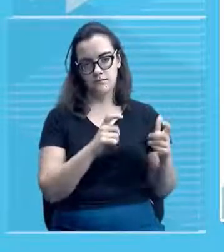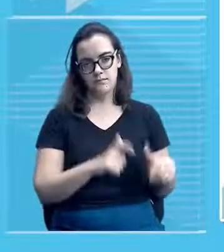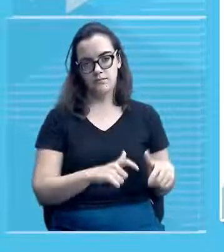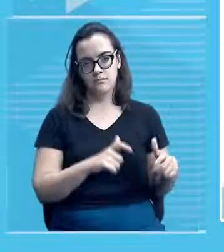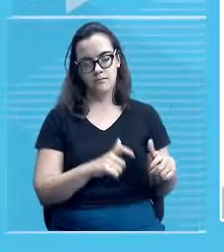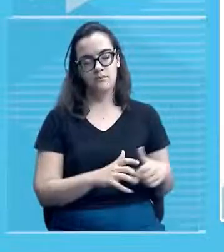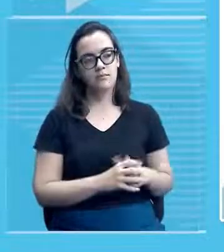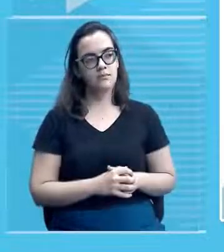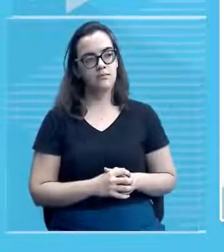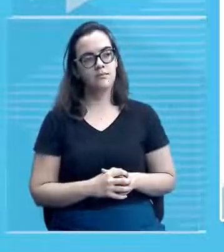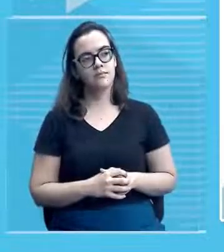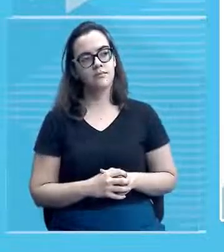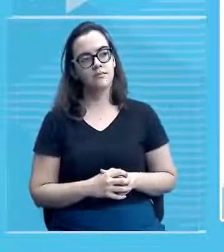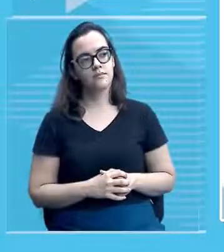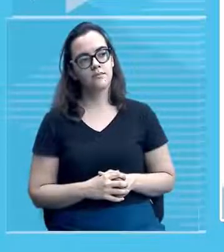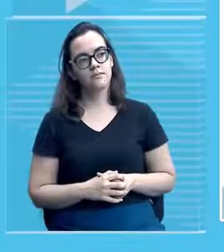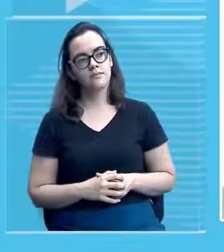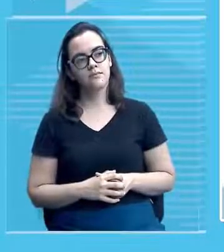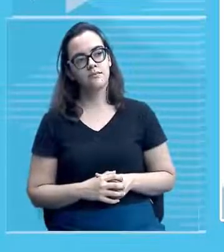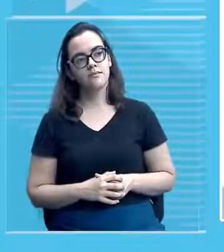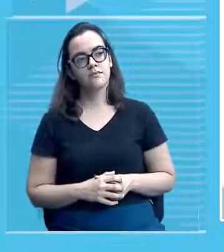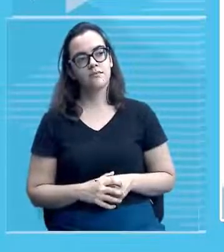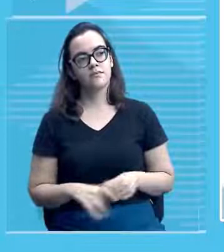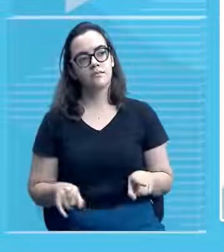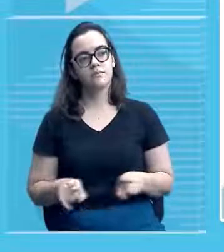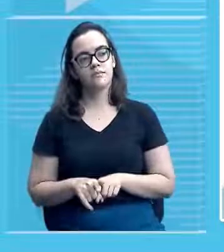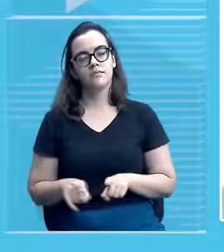e a parte à direita